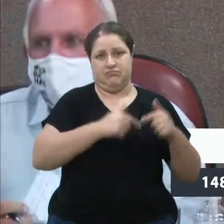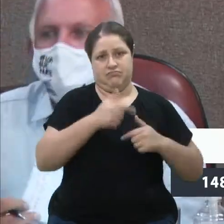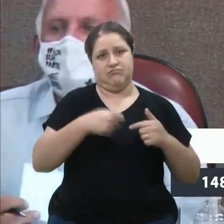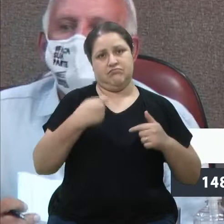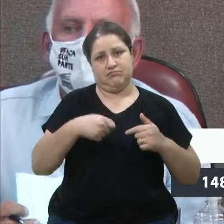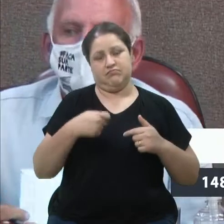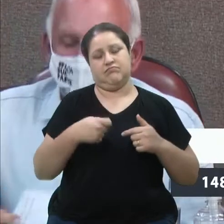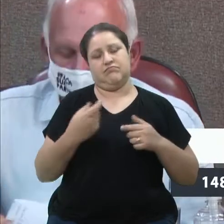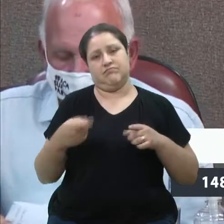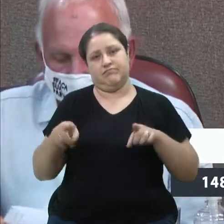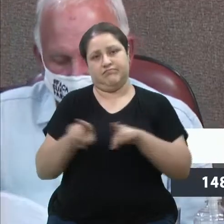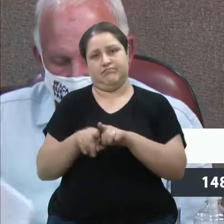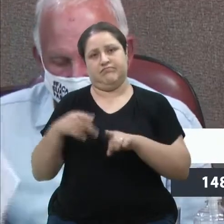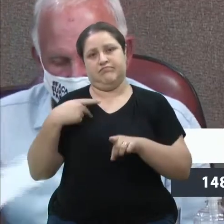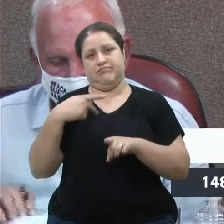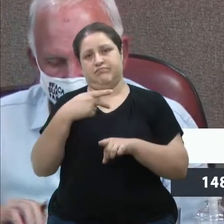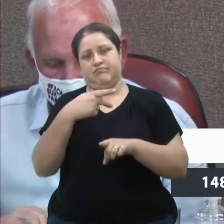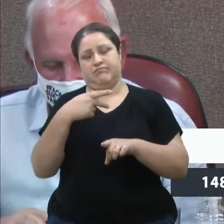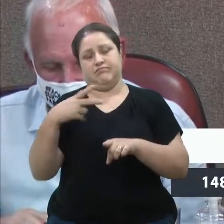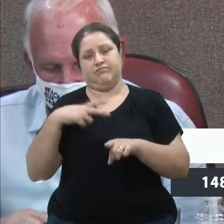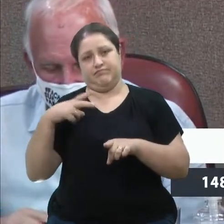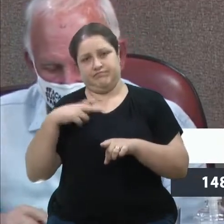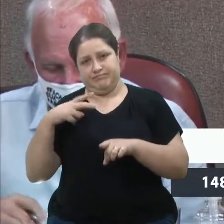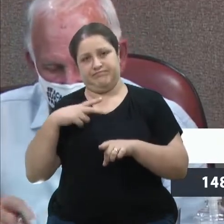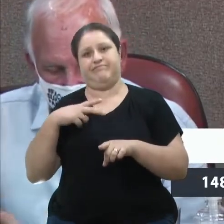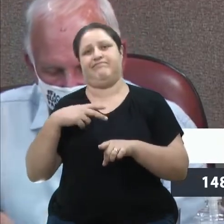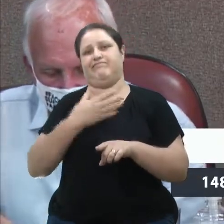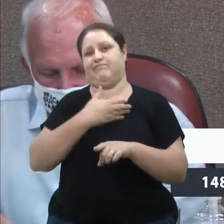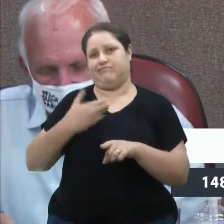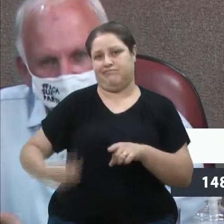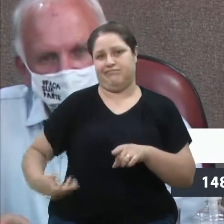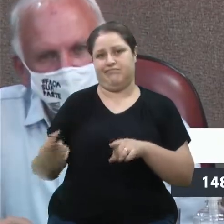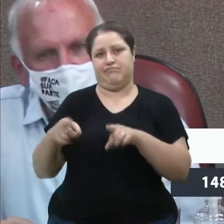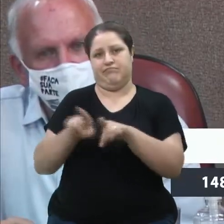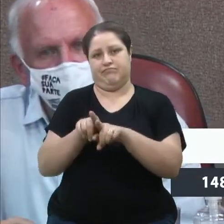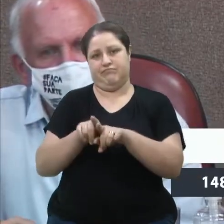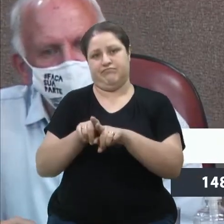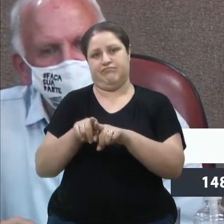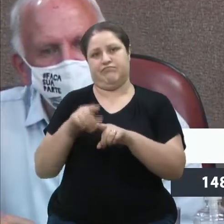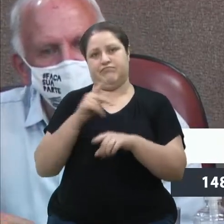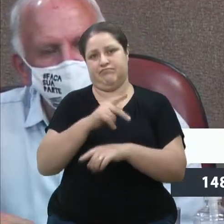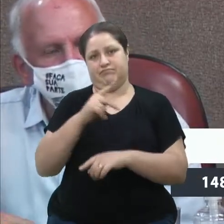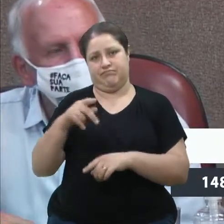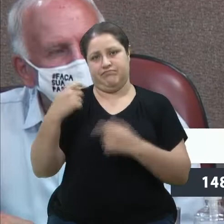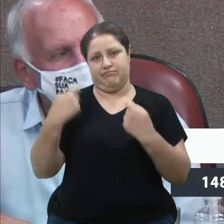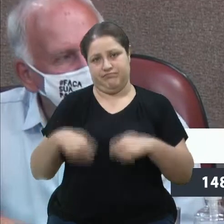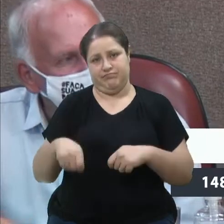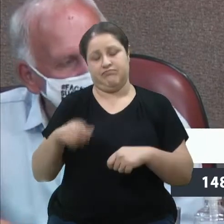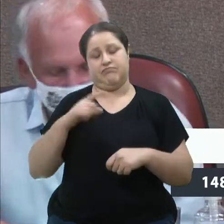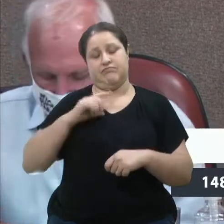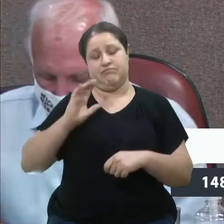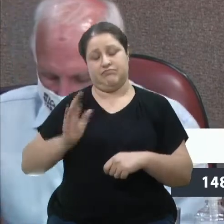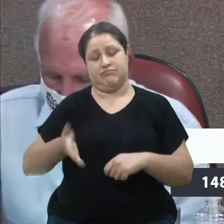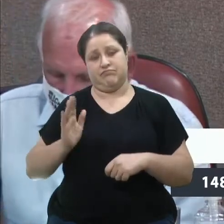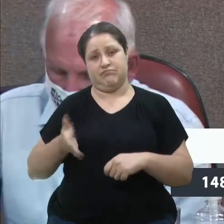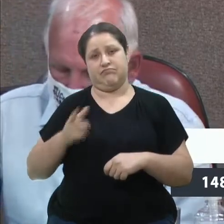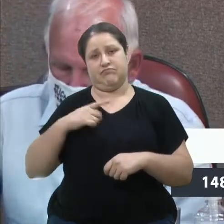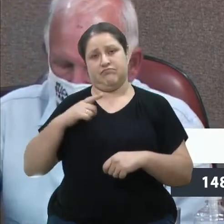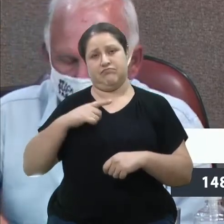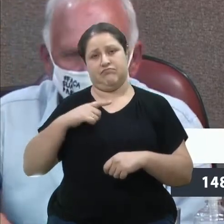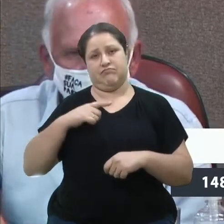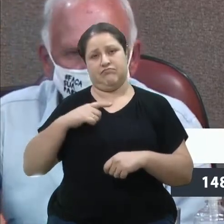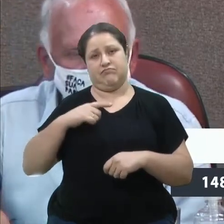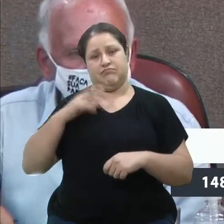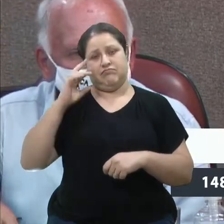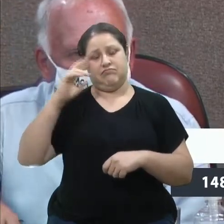empresários há muito tempo, aqui mesmo de Caxias do Sul, com a intenção de colocar recurso num centro automotivo,